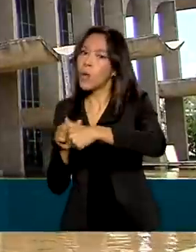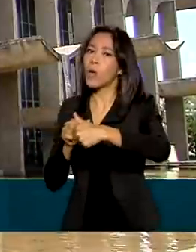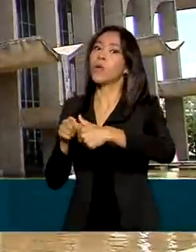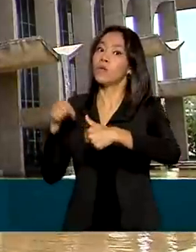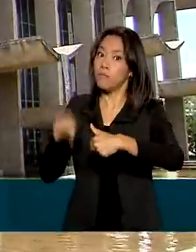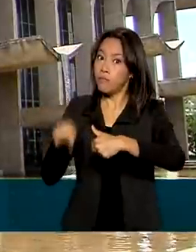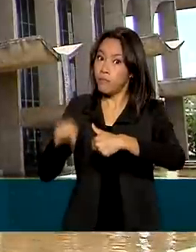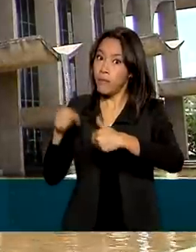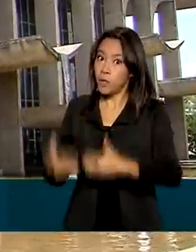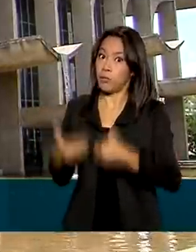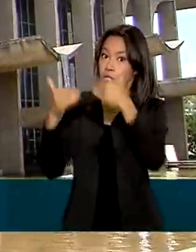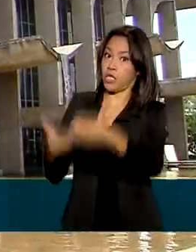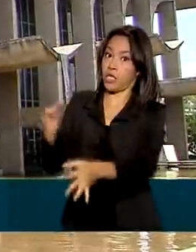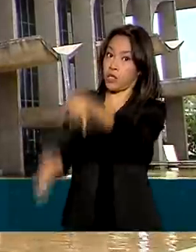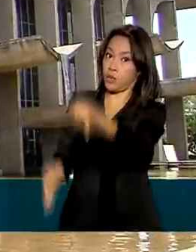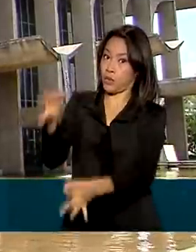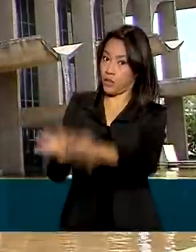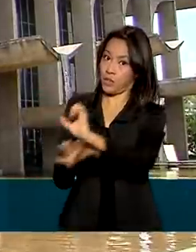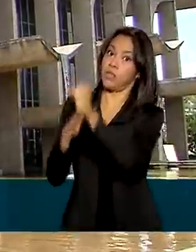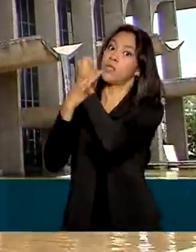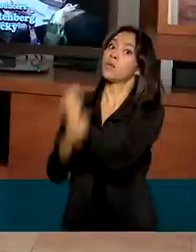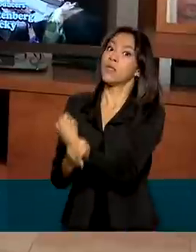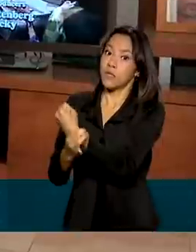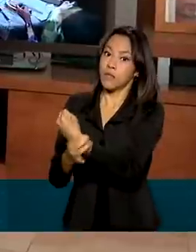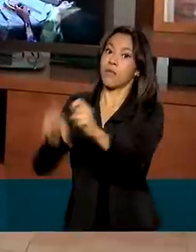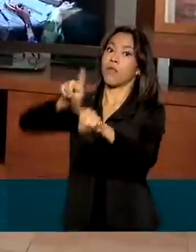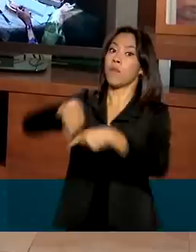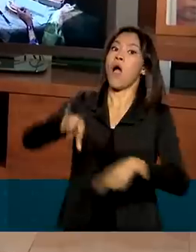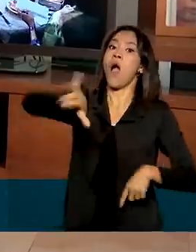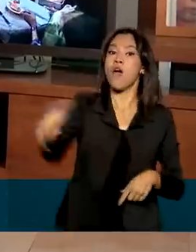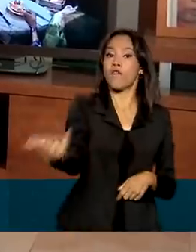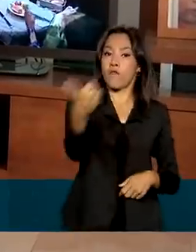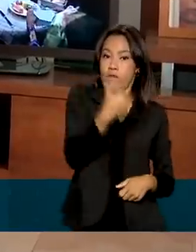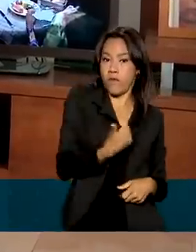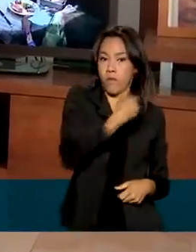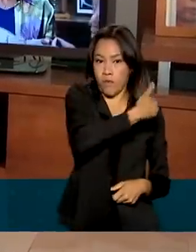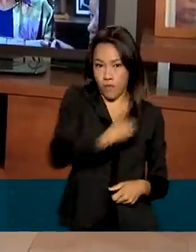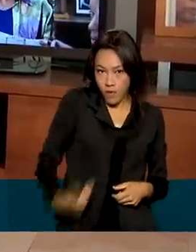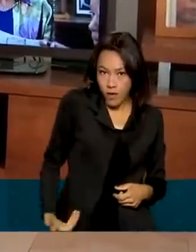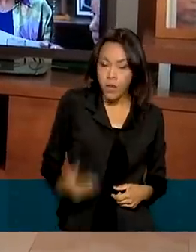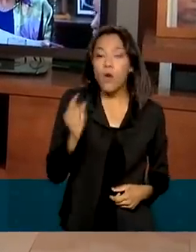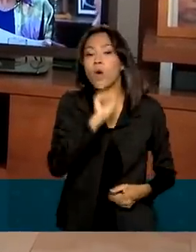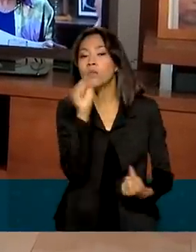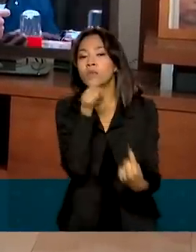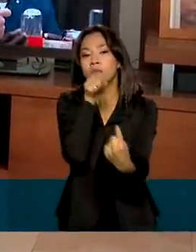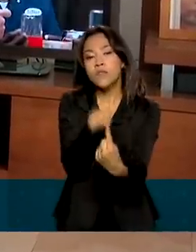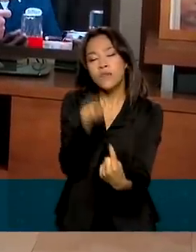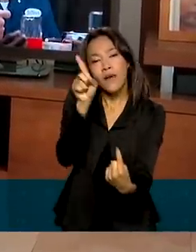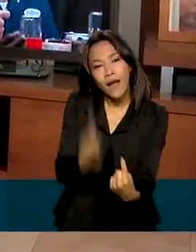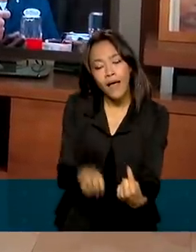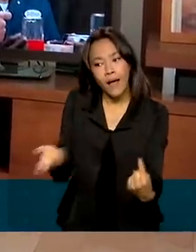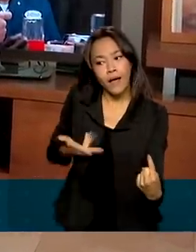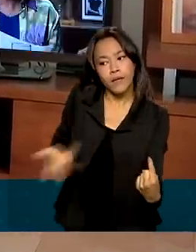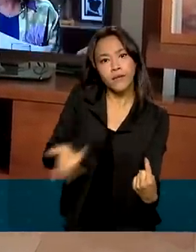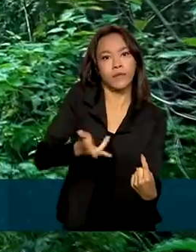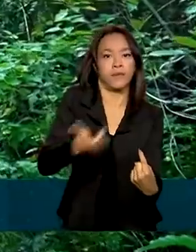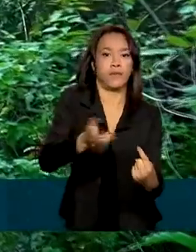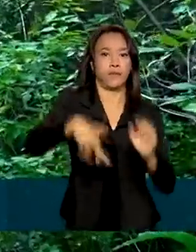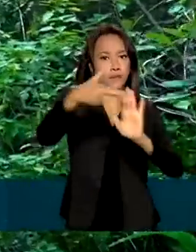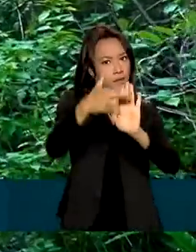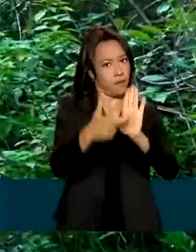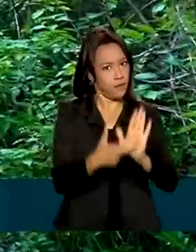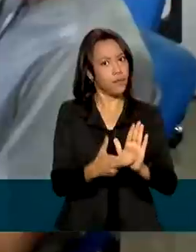pelo Ministério da Justiça e Segurança Pública. A ideia é agilizar o processo da classificação indicativa.